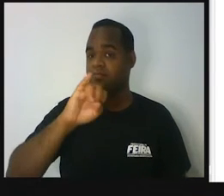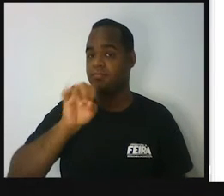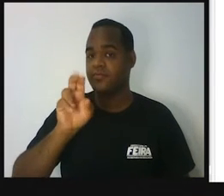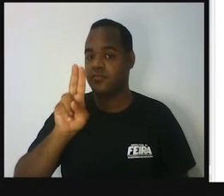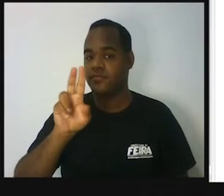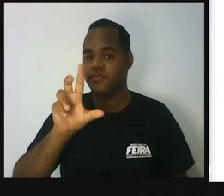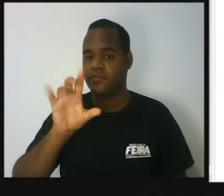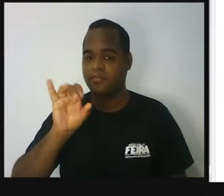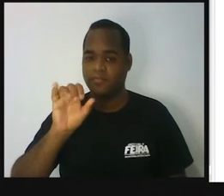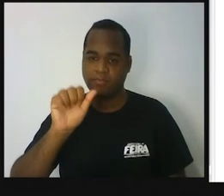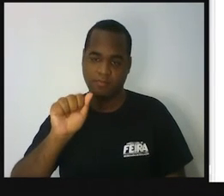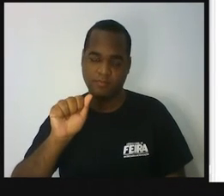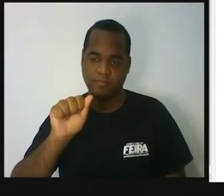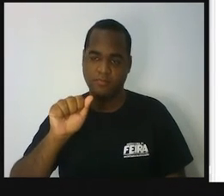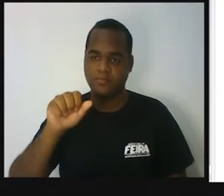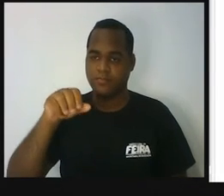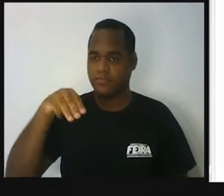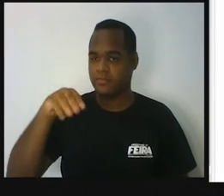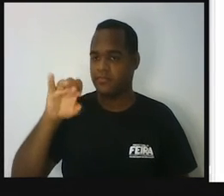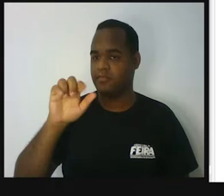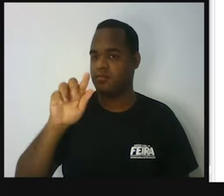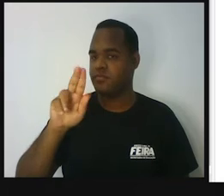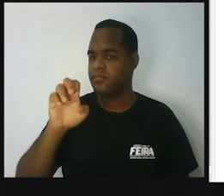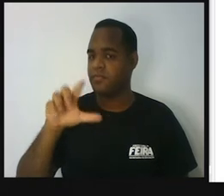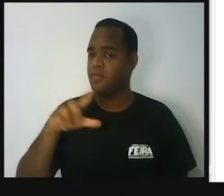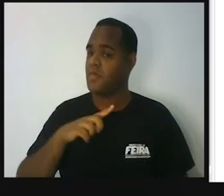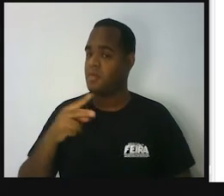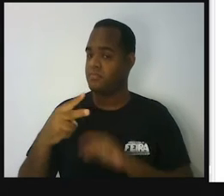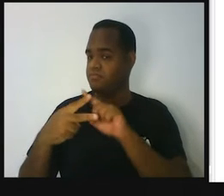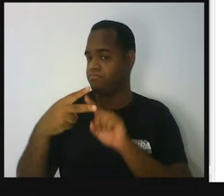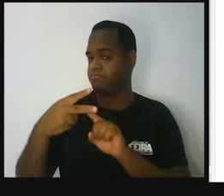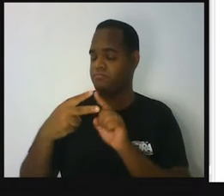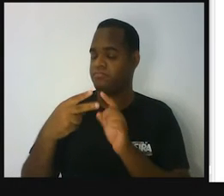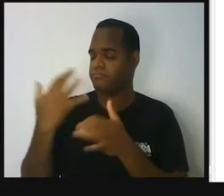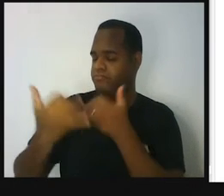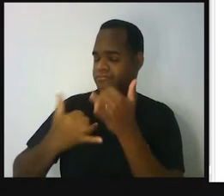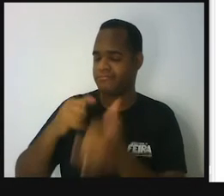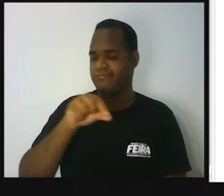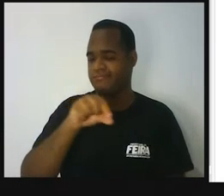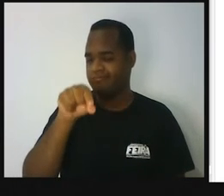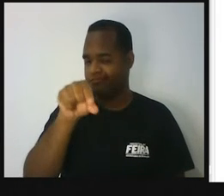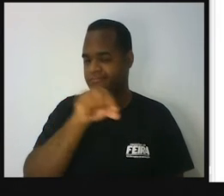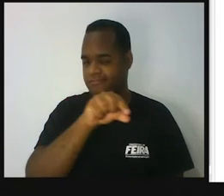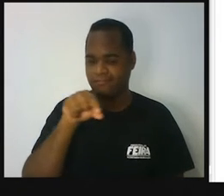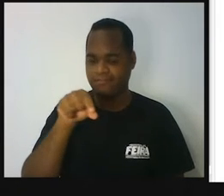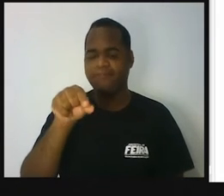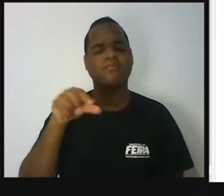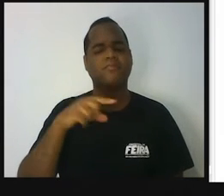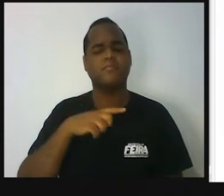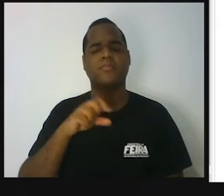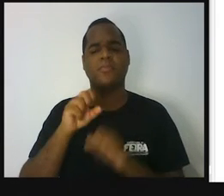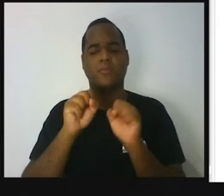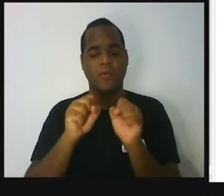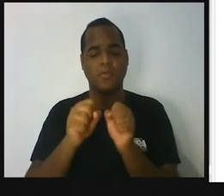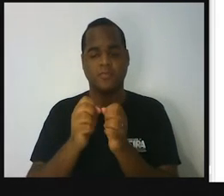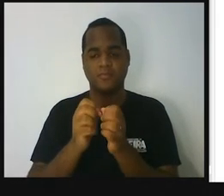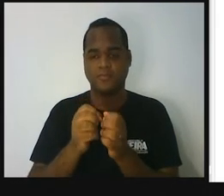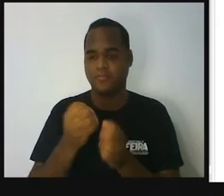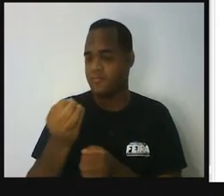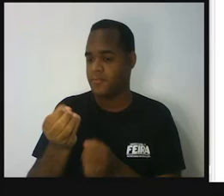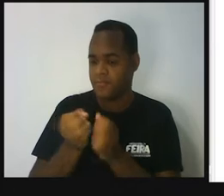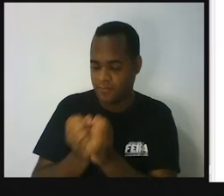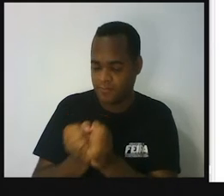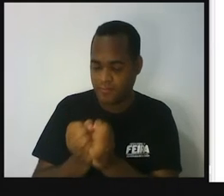fictícios, né? Estão brincando com o jogo de tabuleiro, usando um dado que